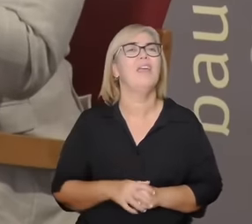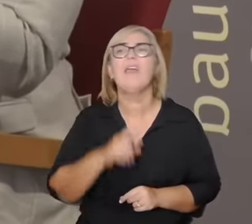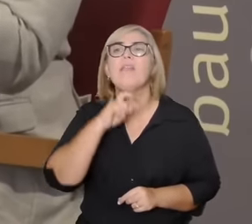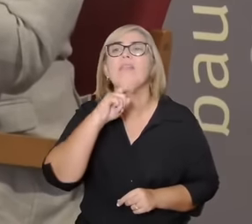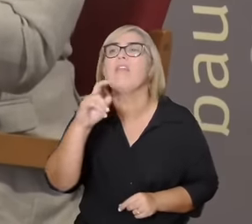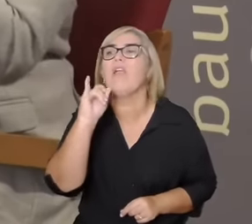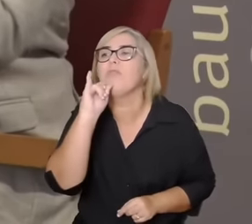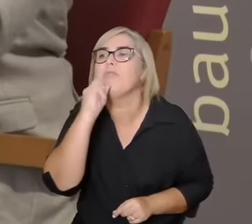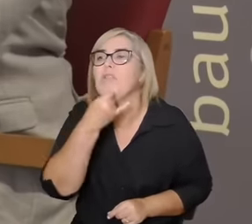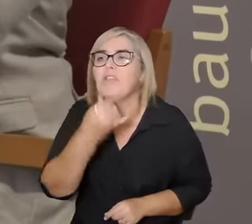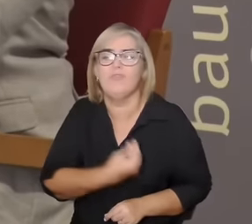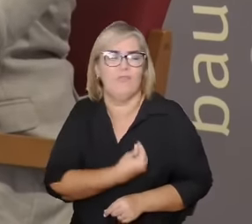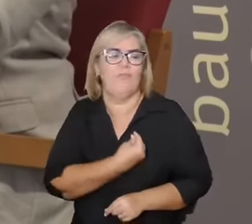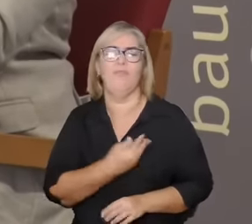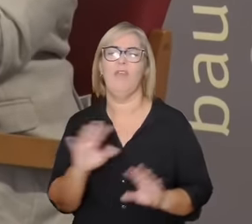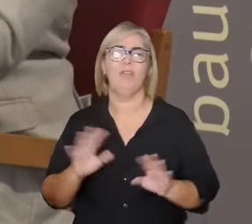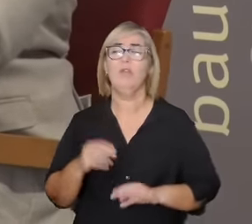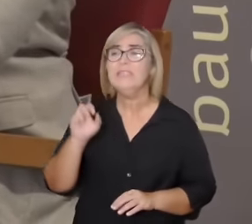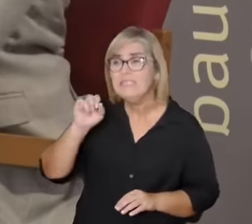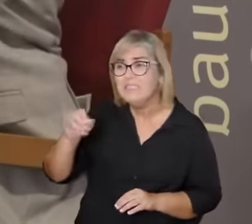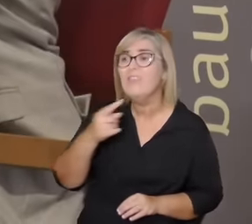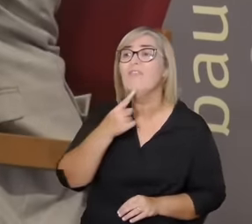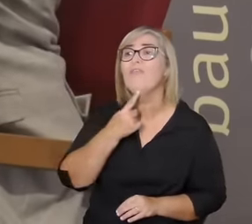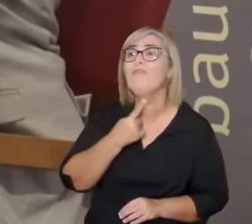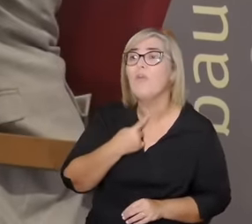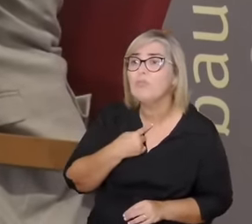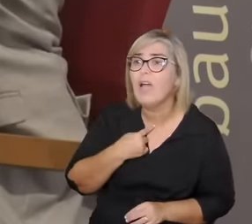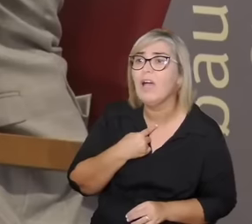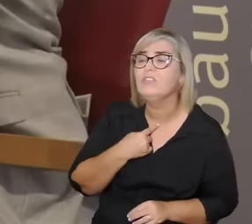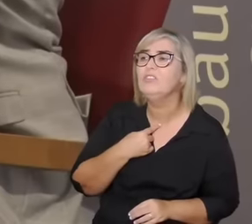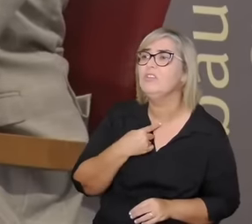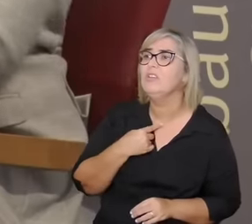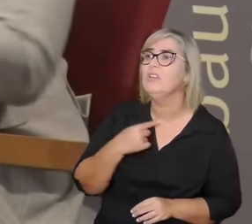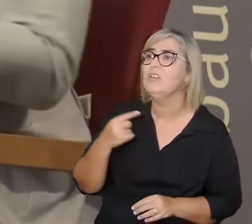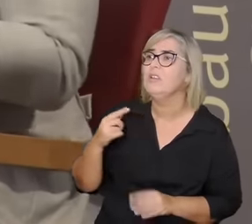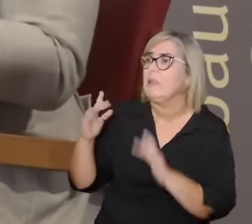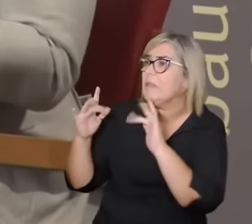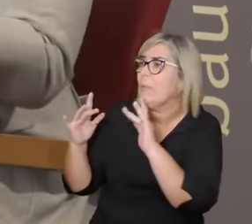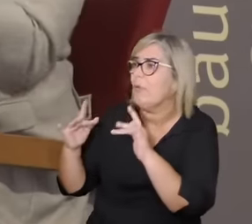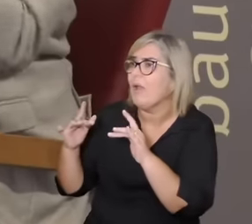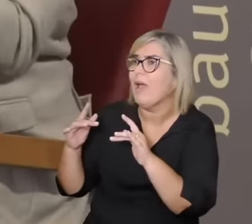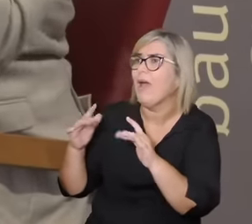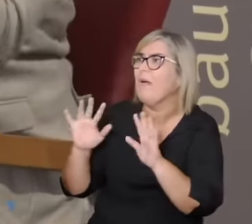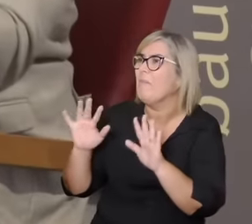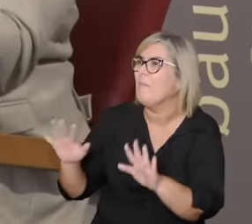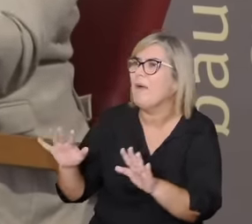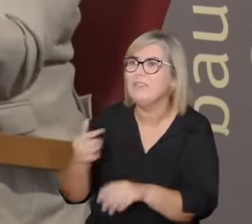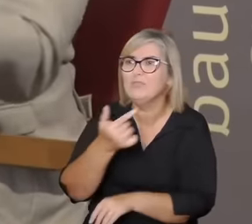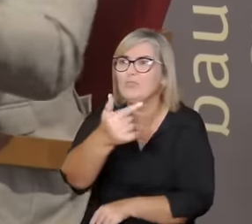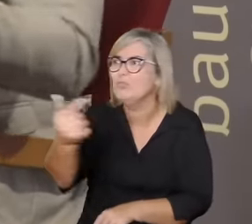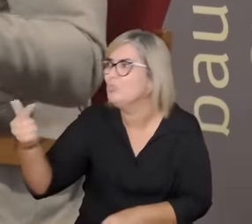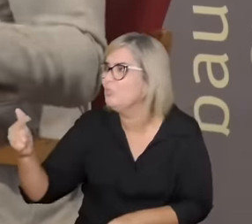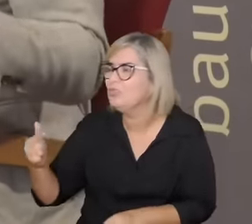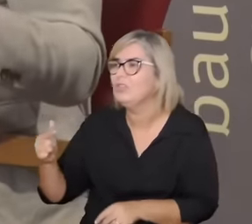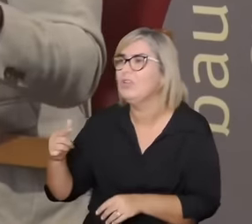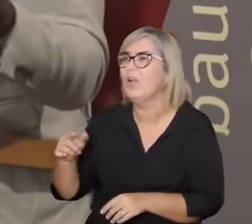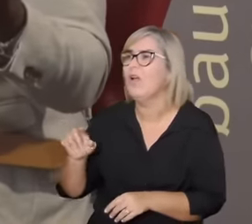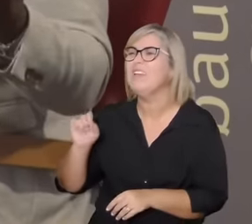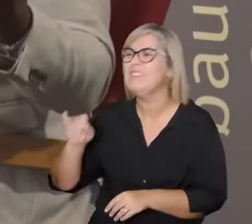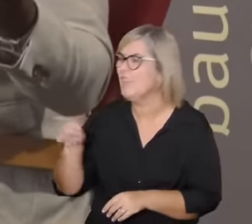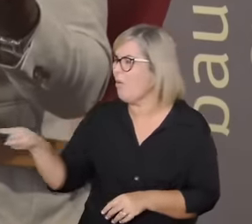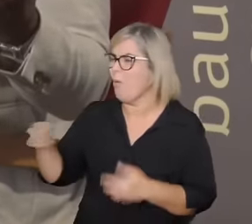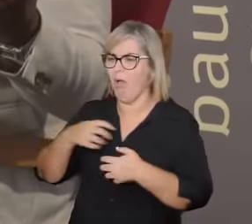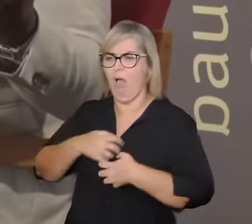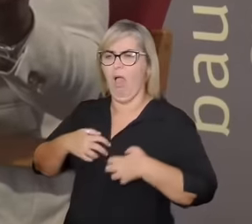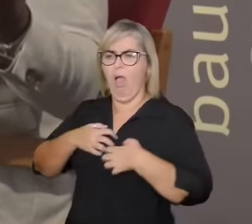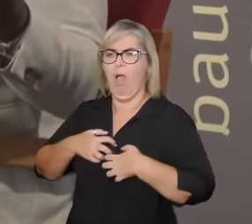pessoa que queria ter um relacionamento amoroso mas não tinha parceiro ou parceiro era um problema porque o mal estar de um cria mal estar